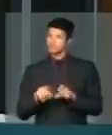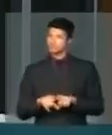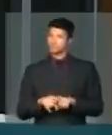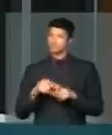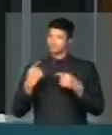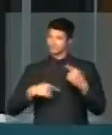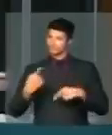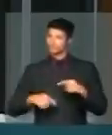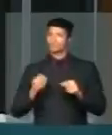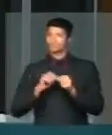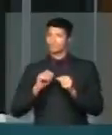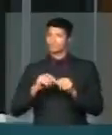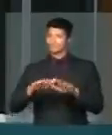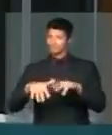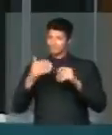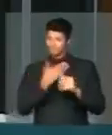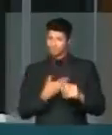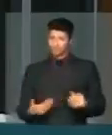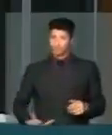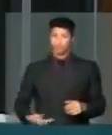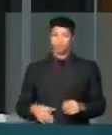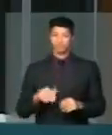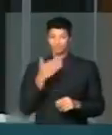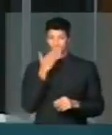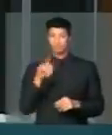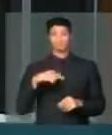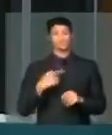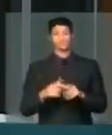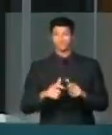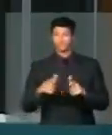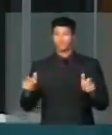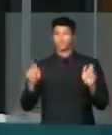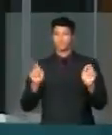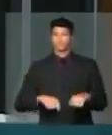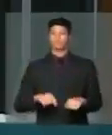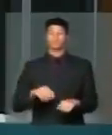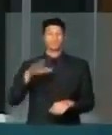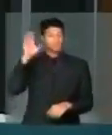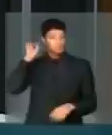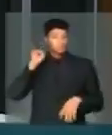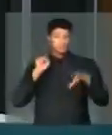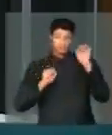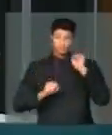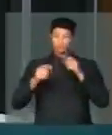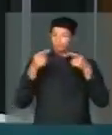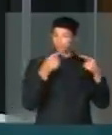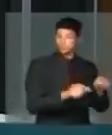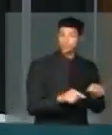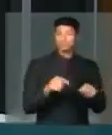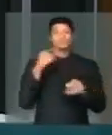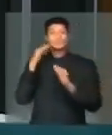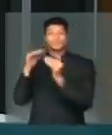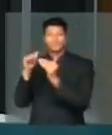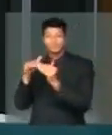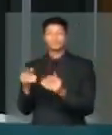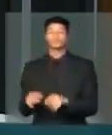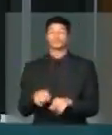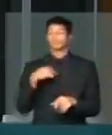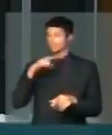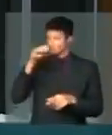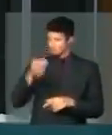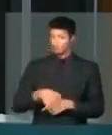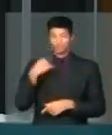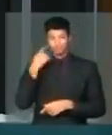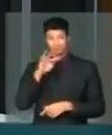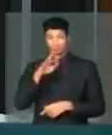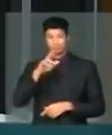os debates, fizemos as audiências públicas, da forma mais ampla possível, ouvimos favoráveis e ouvimos contrários. E eu tenho certeza,